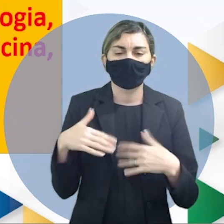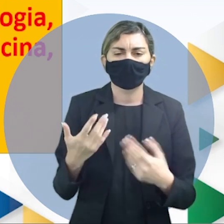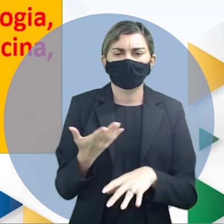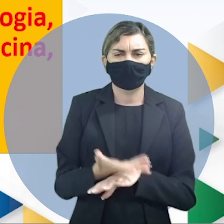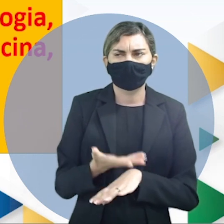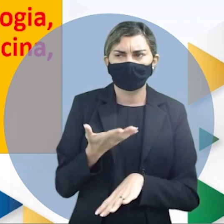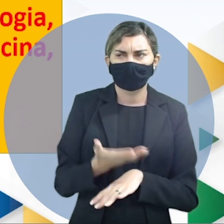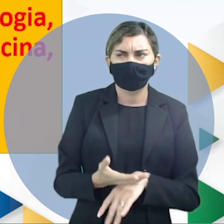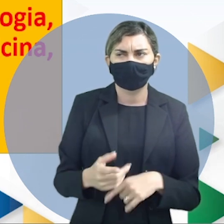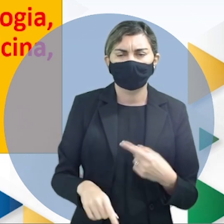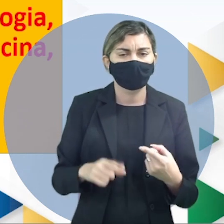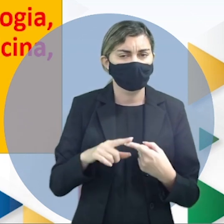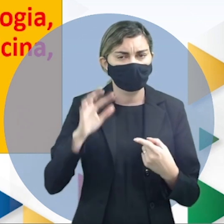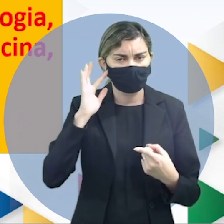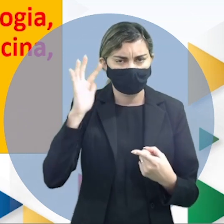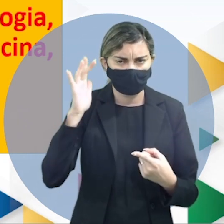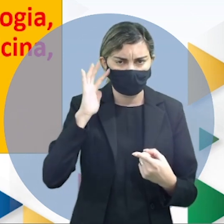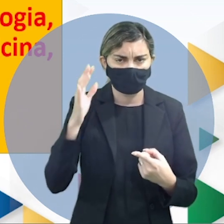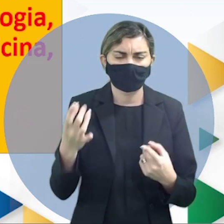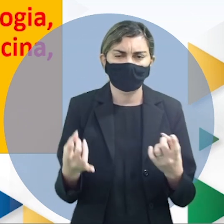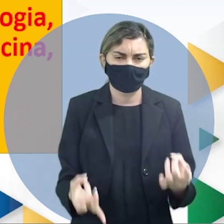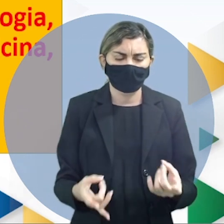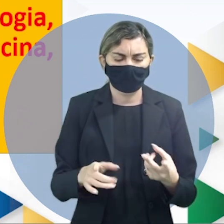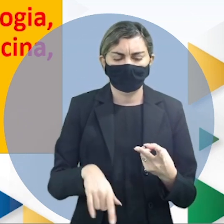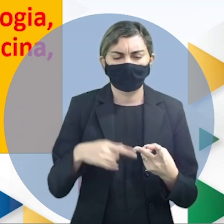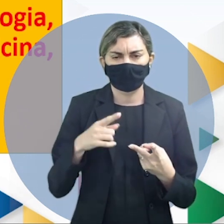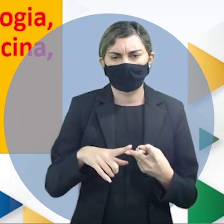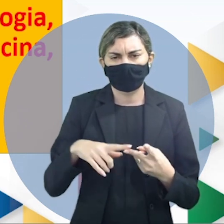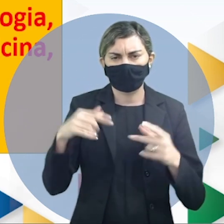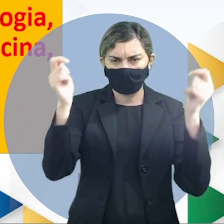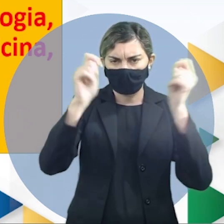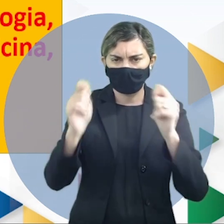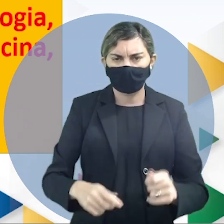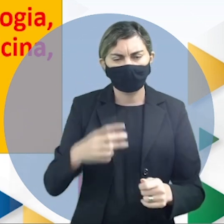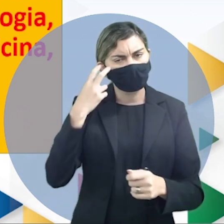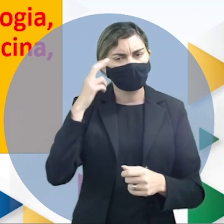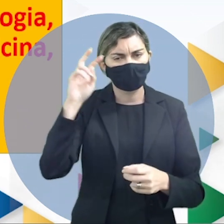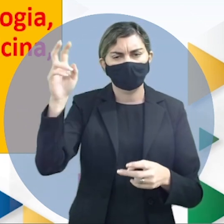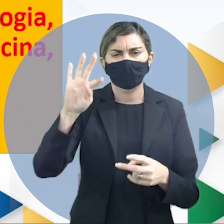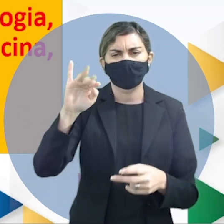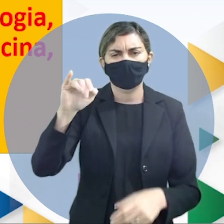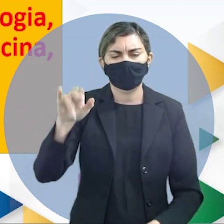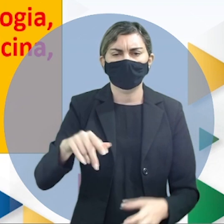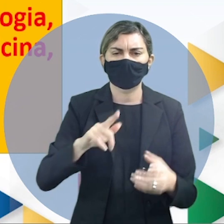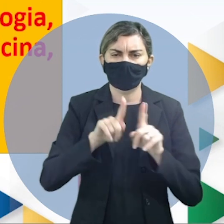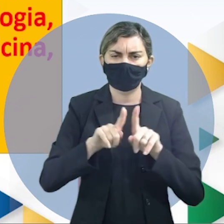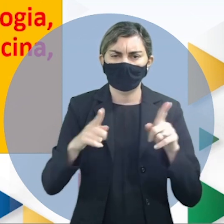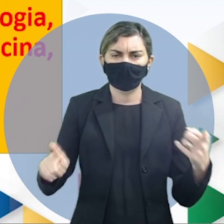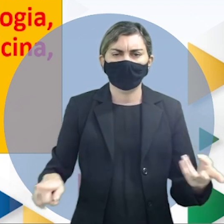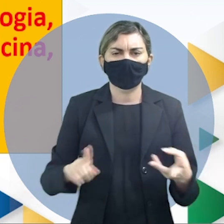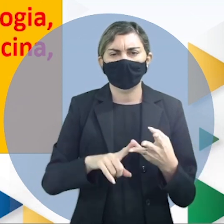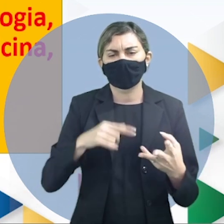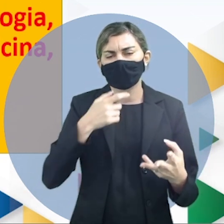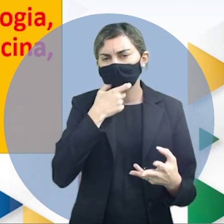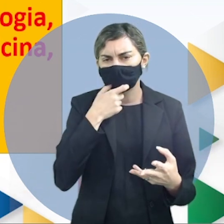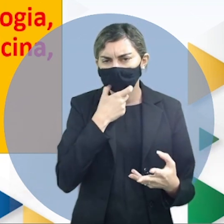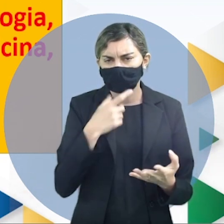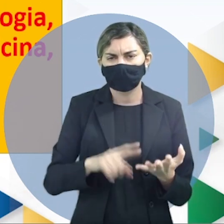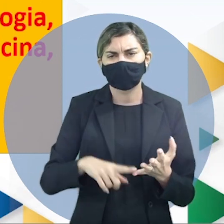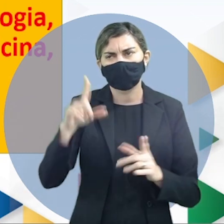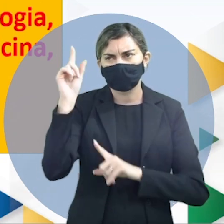olhem só filosofia budista arte e cultura tibetana gramática inglês